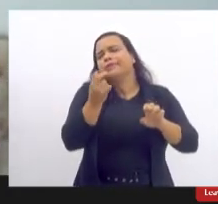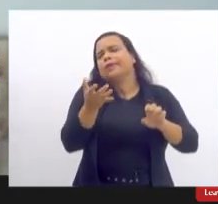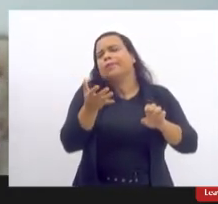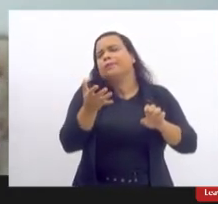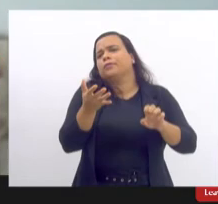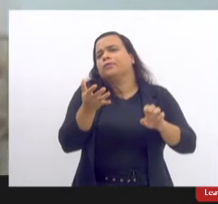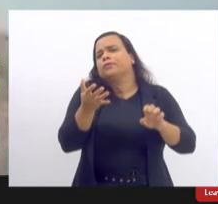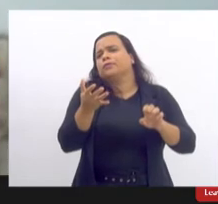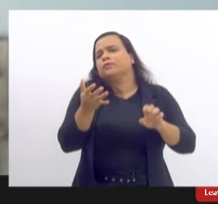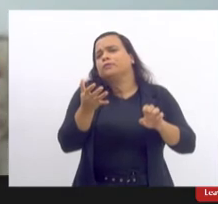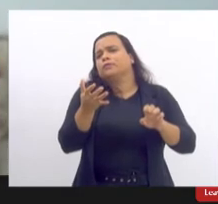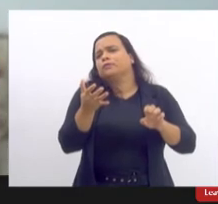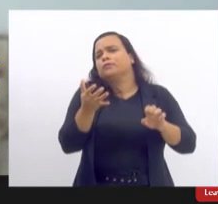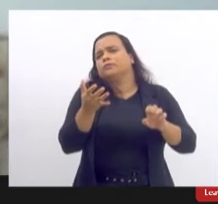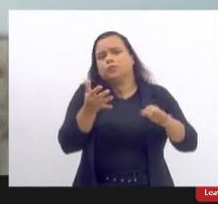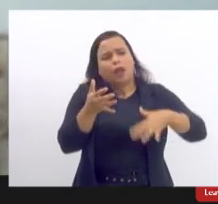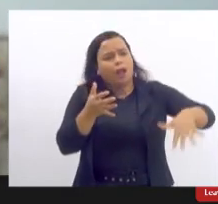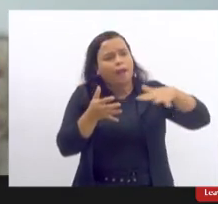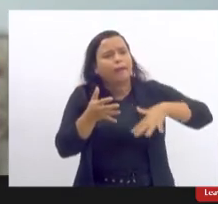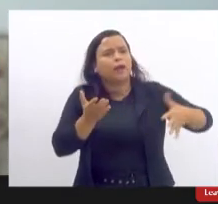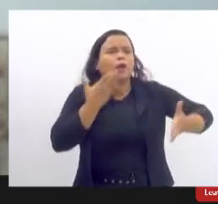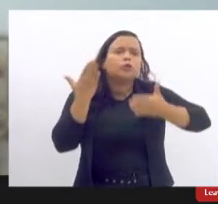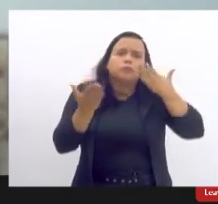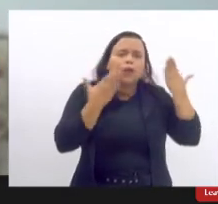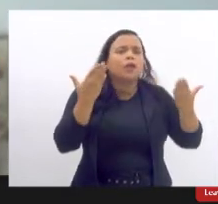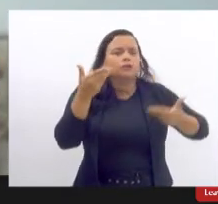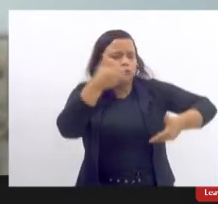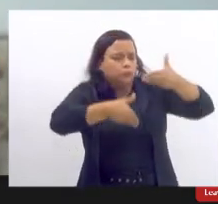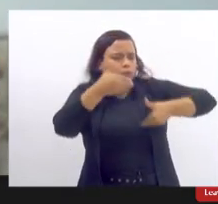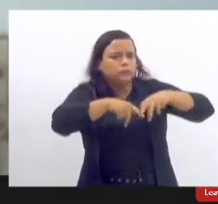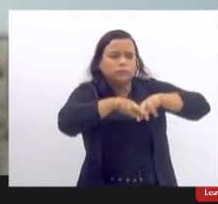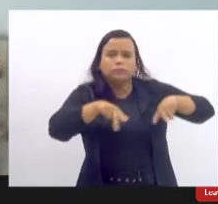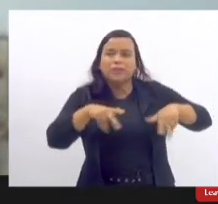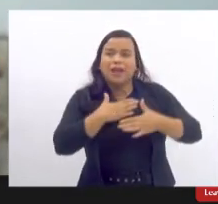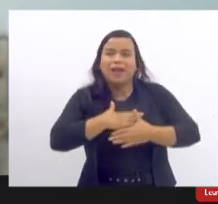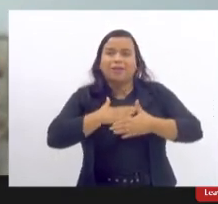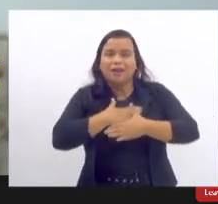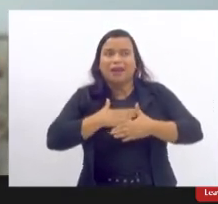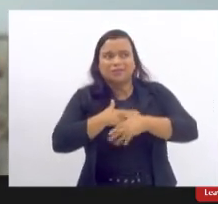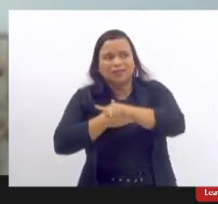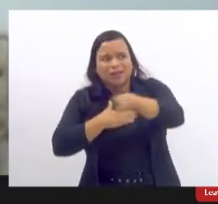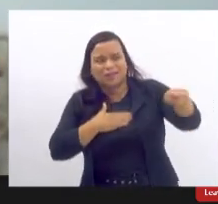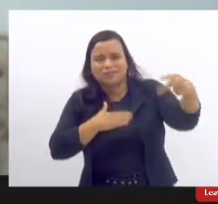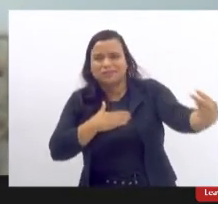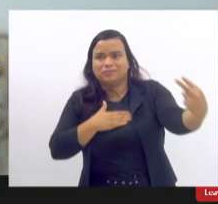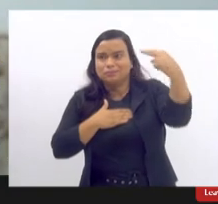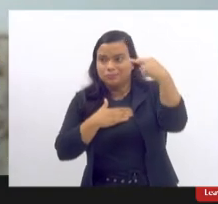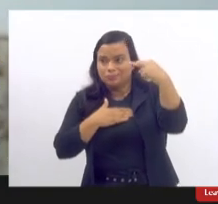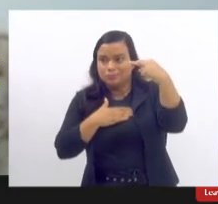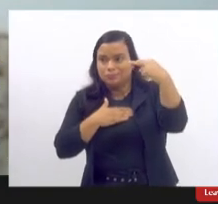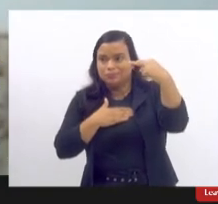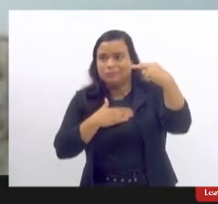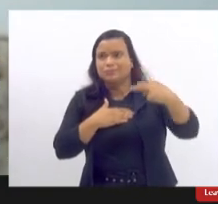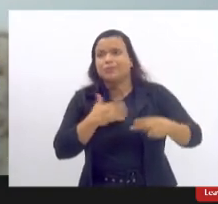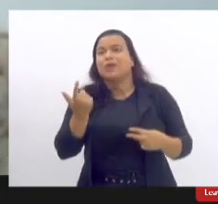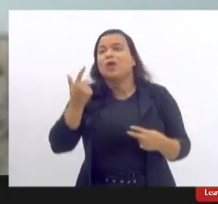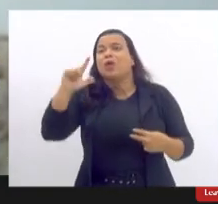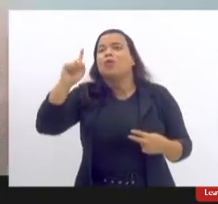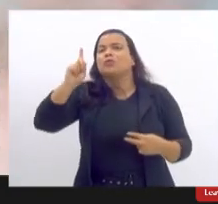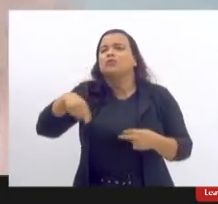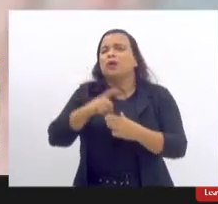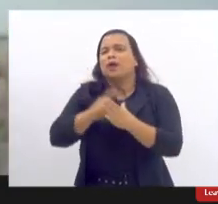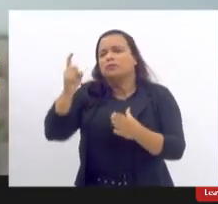cirurgia cosmetológica ou estética para agradar alguém para se colocar outra coisa é você ter